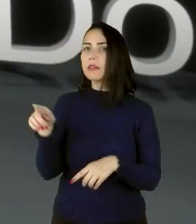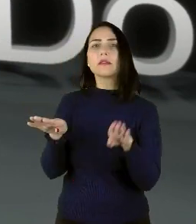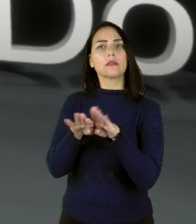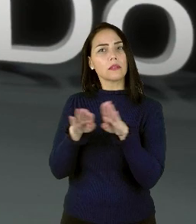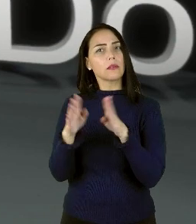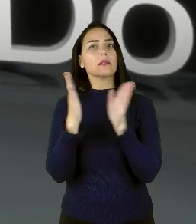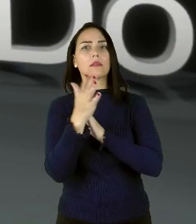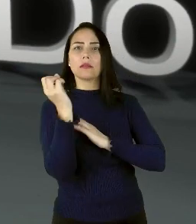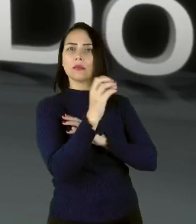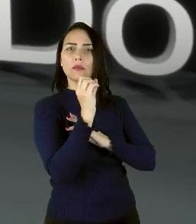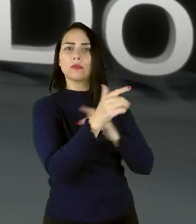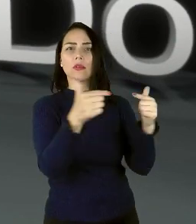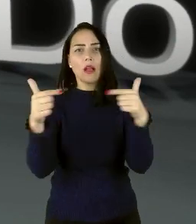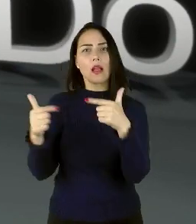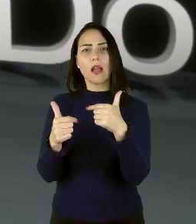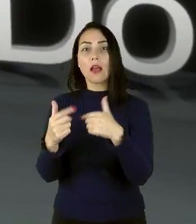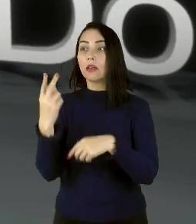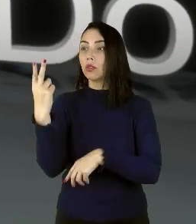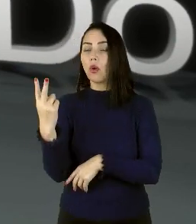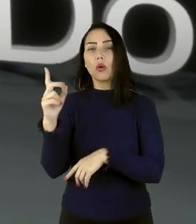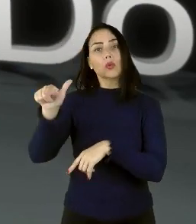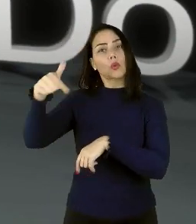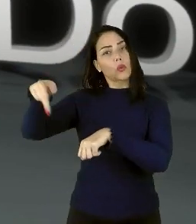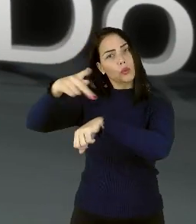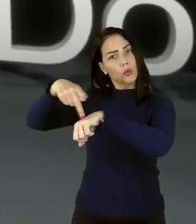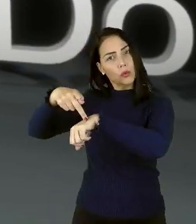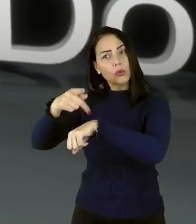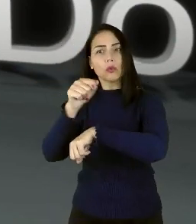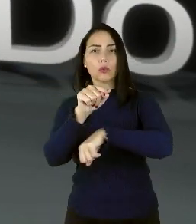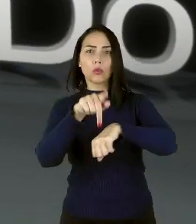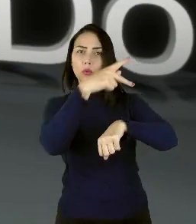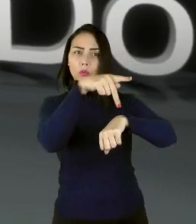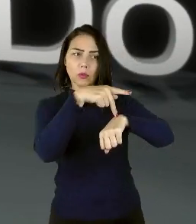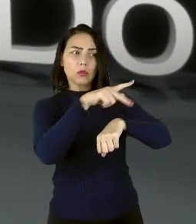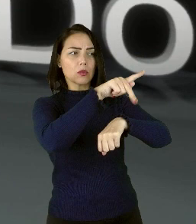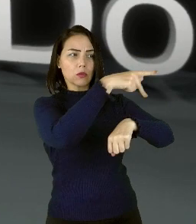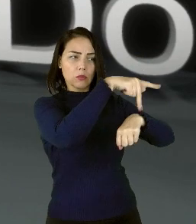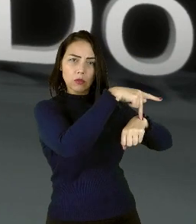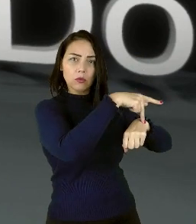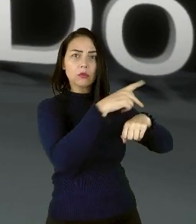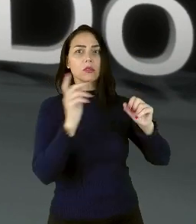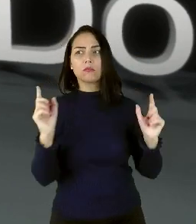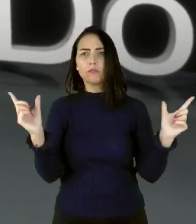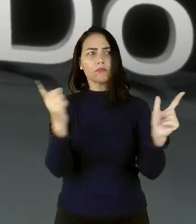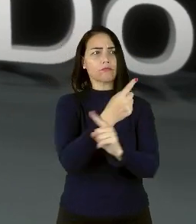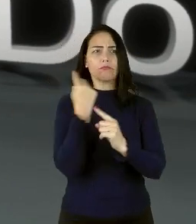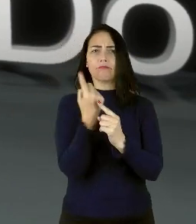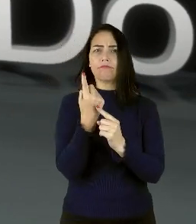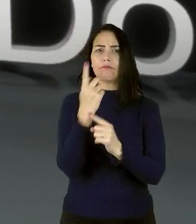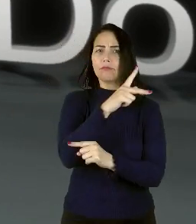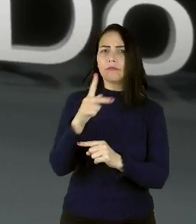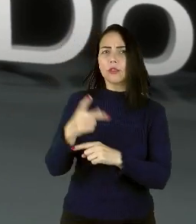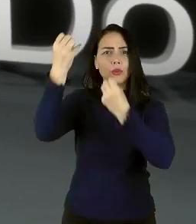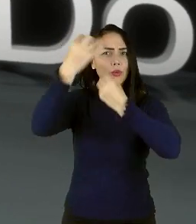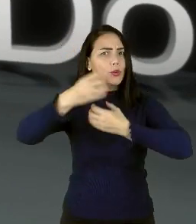eles eram refugiados de guerra. Dois do Sudão, um da Etiópia e um da Síria. As histórias contadas por esses